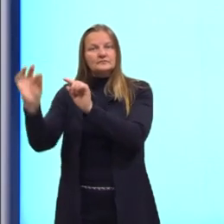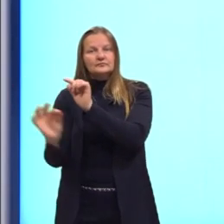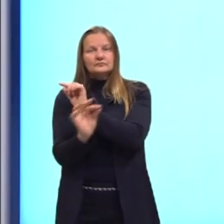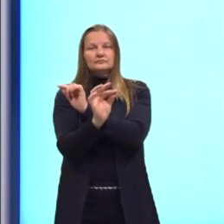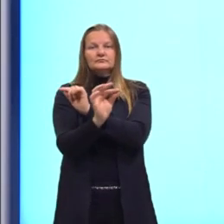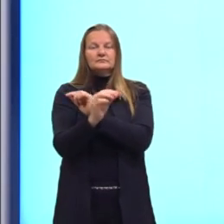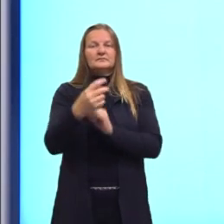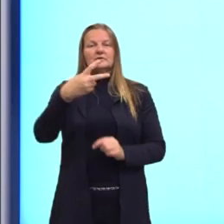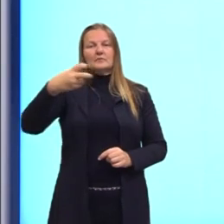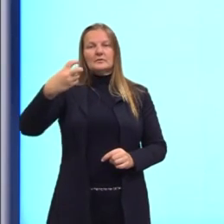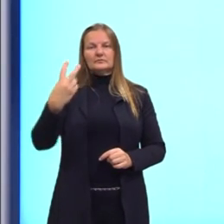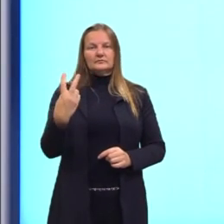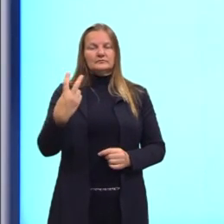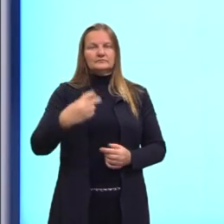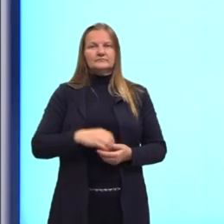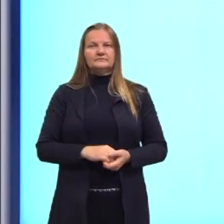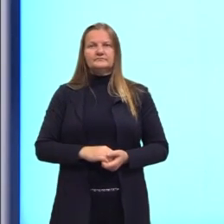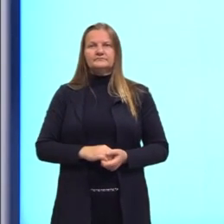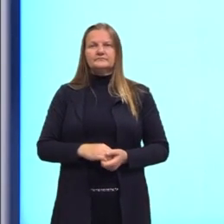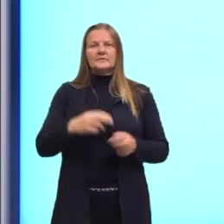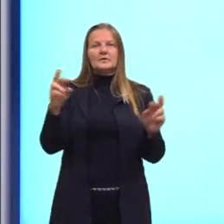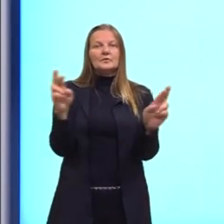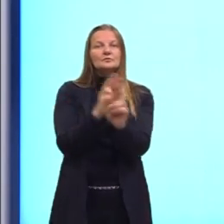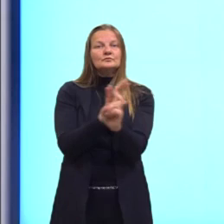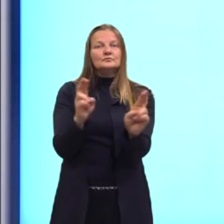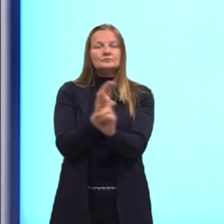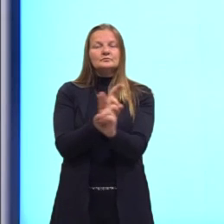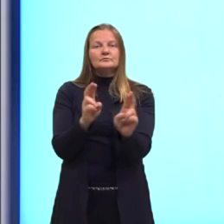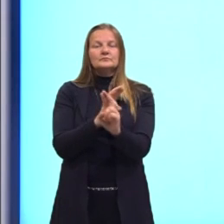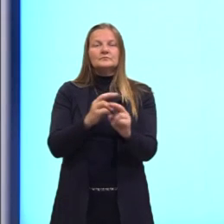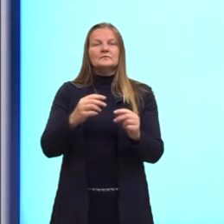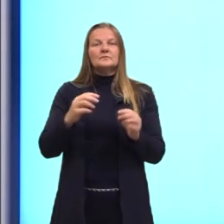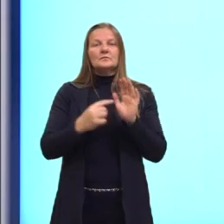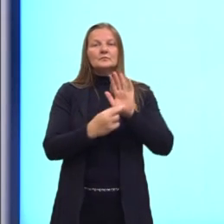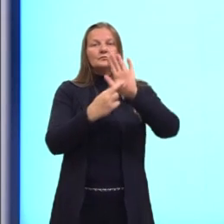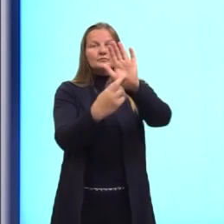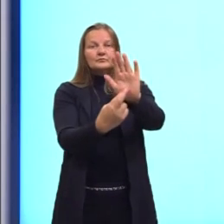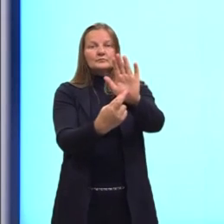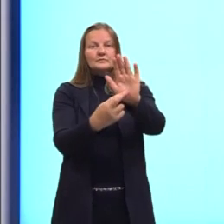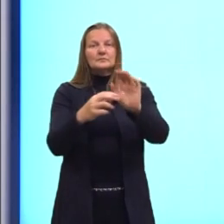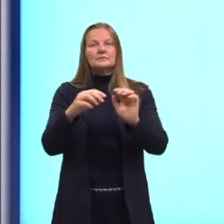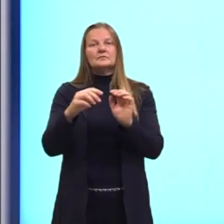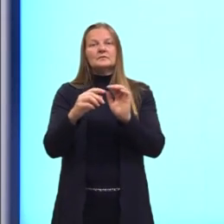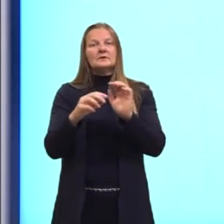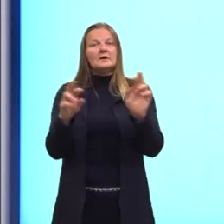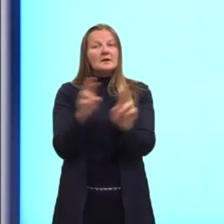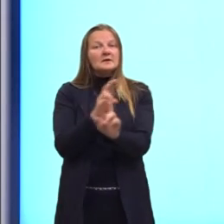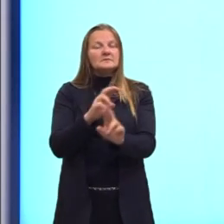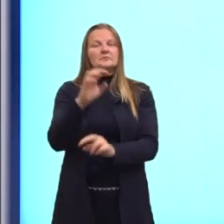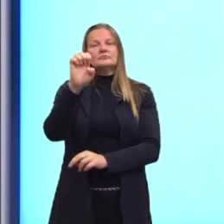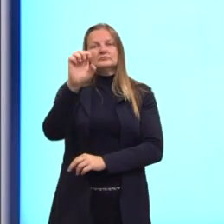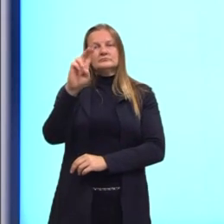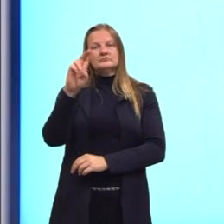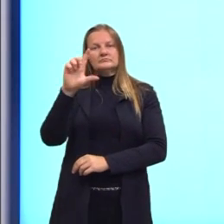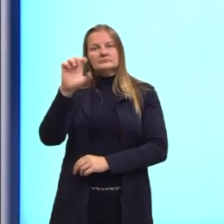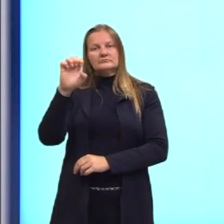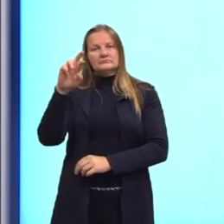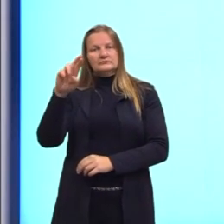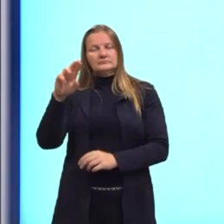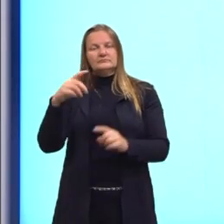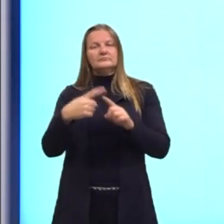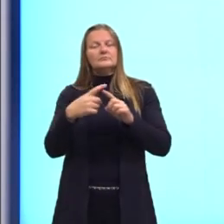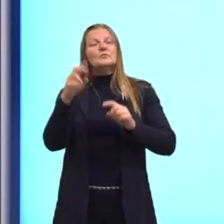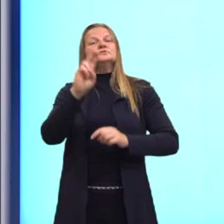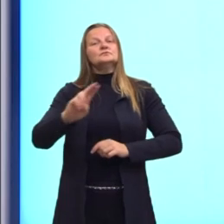igual a dois. Essas duas relações, elas representam, então, a relação de Euler e elas podem ser utilizadas,